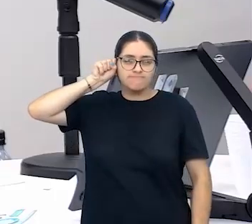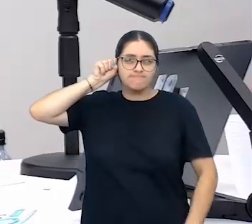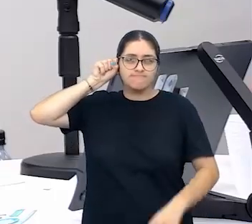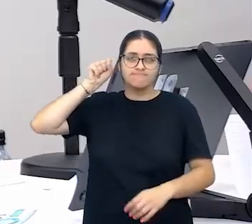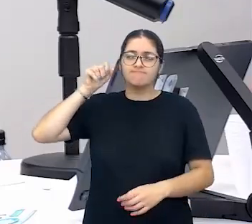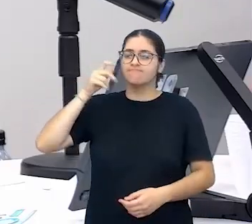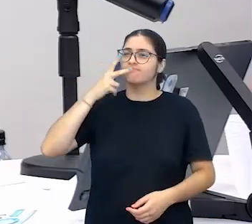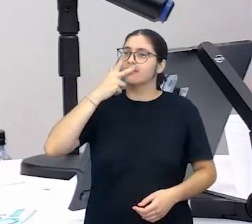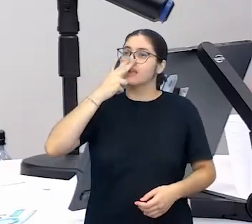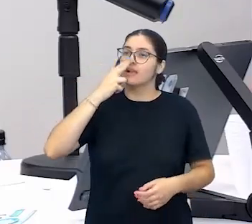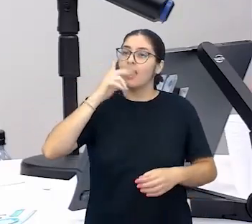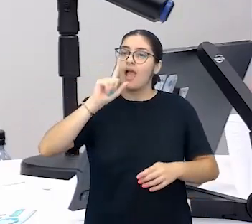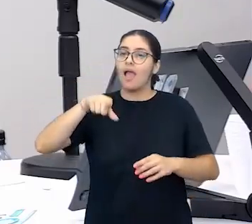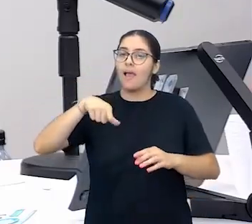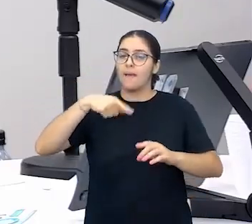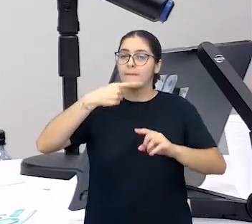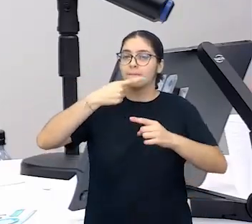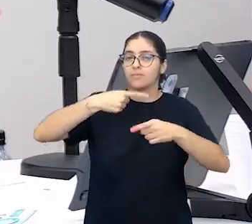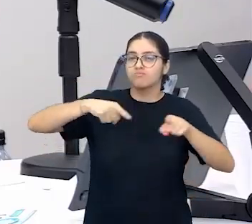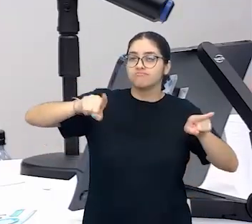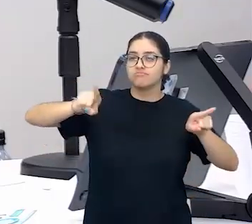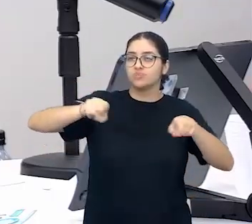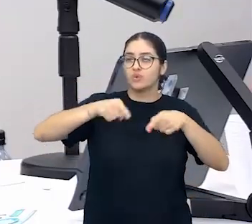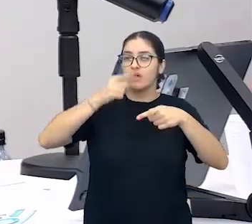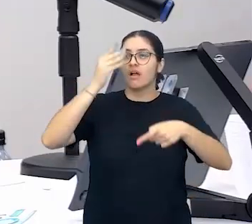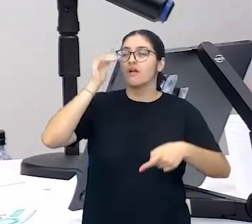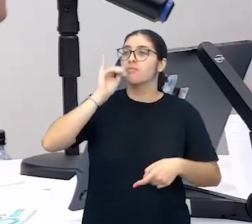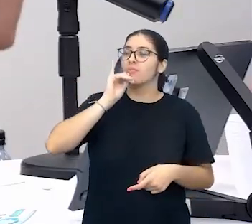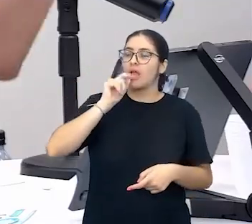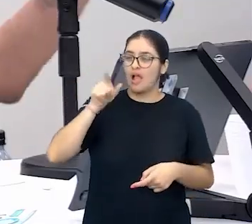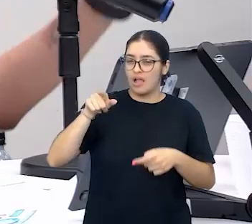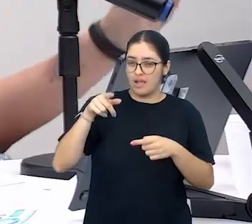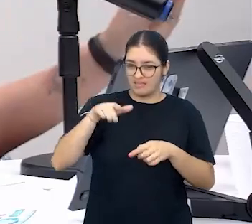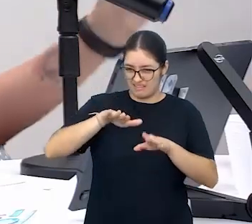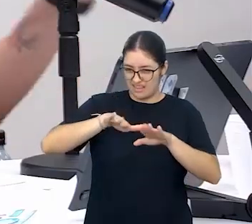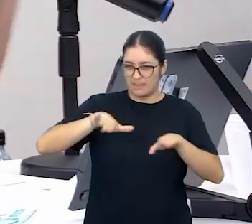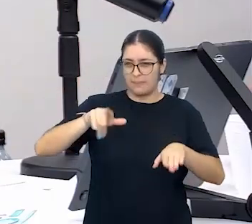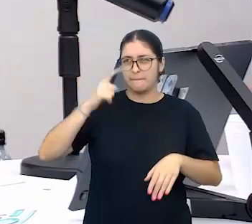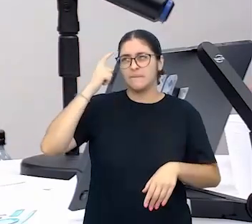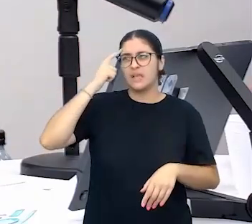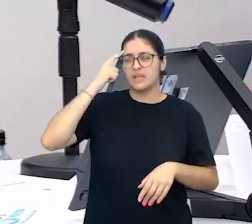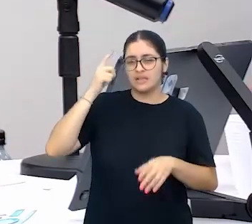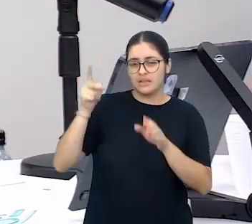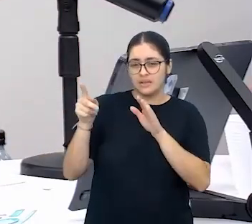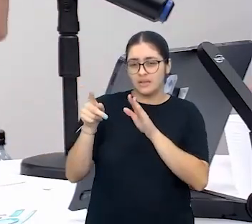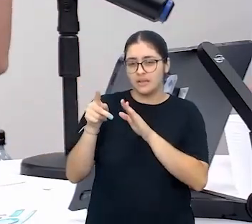uma orquestra musical. Ela não está pensando especificamente